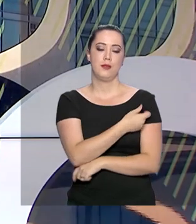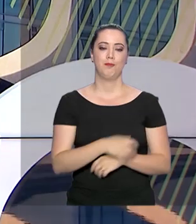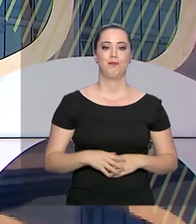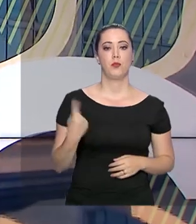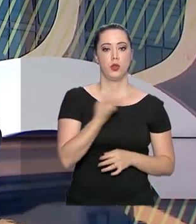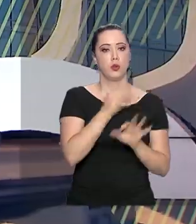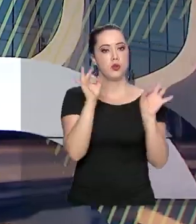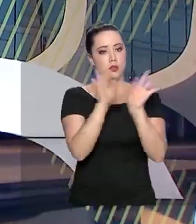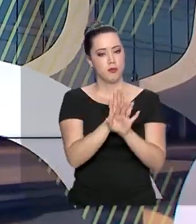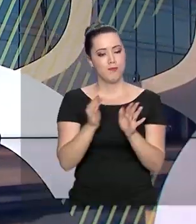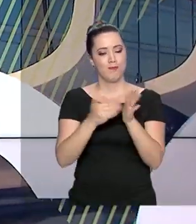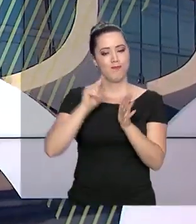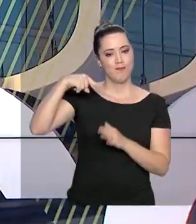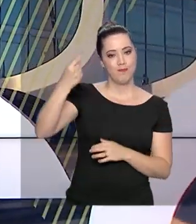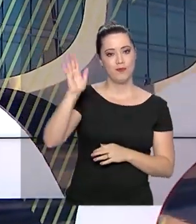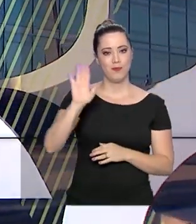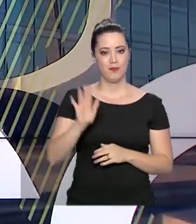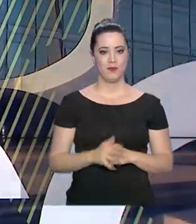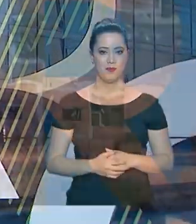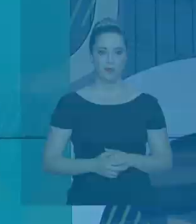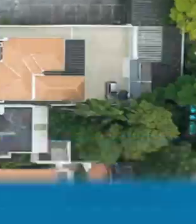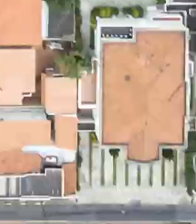gente fica por aqui. Até a próxima edição.